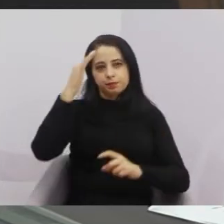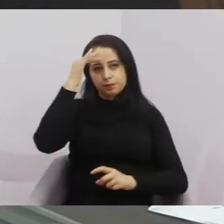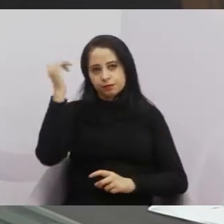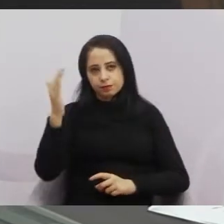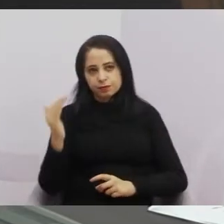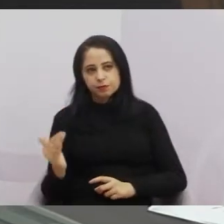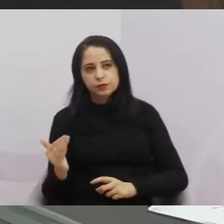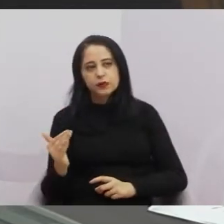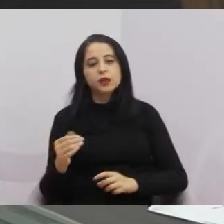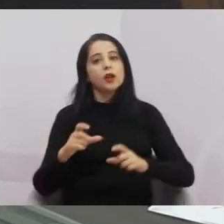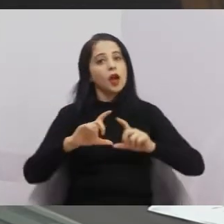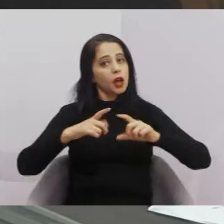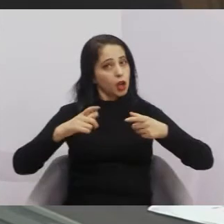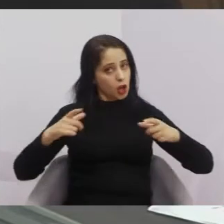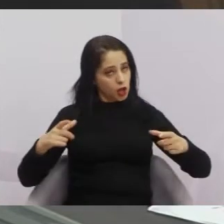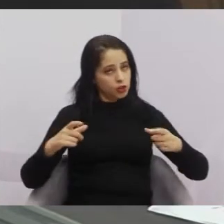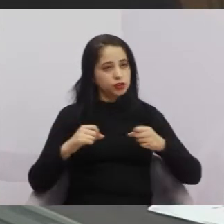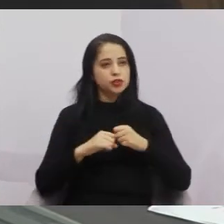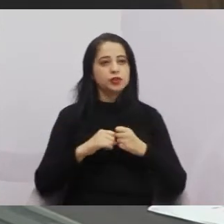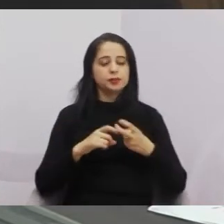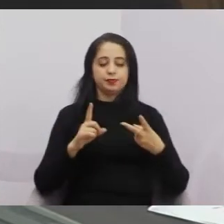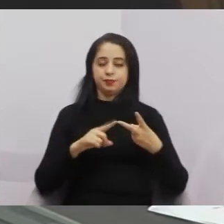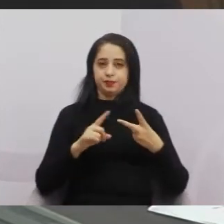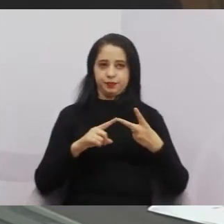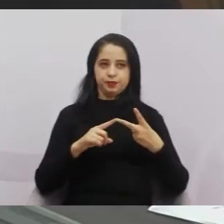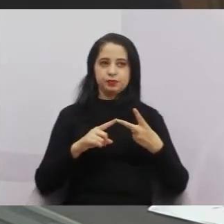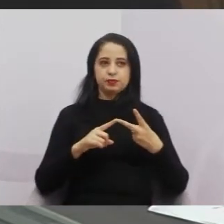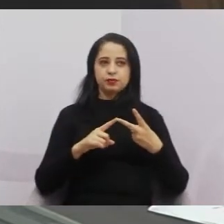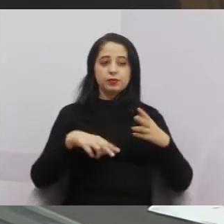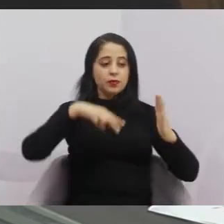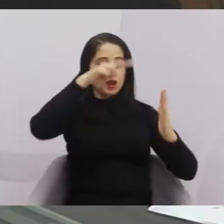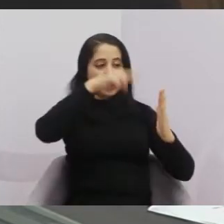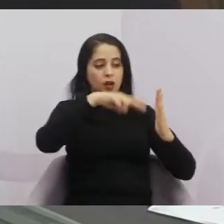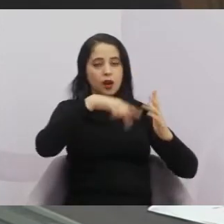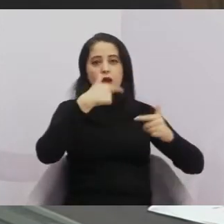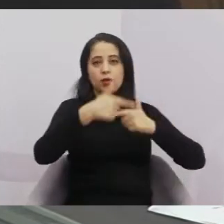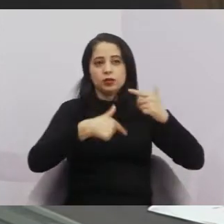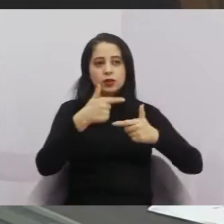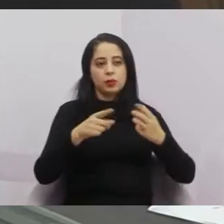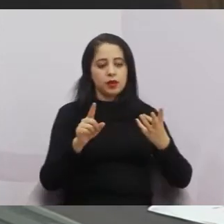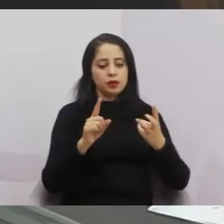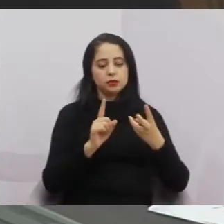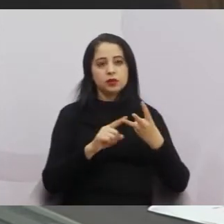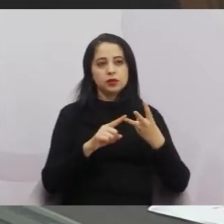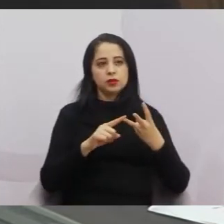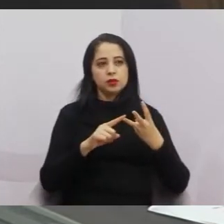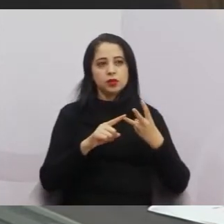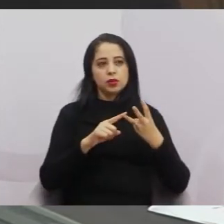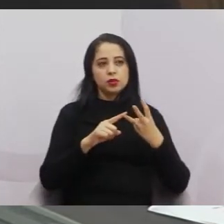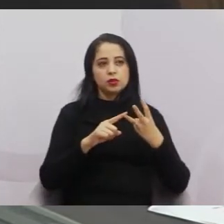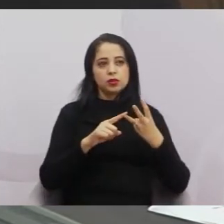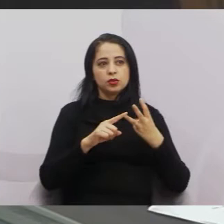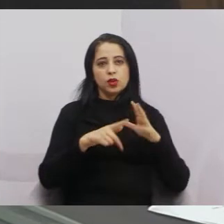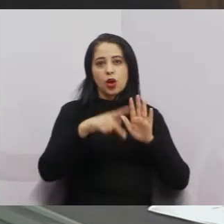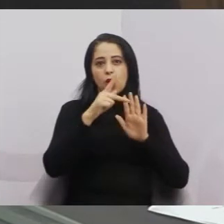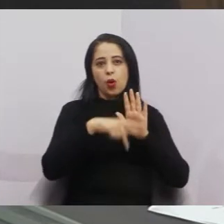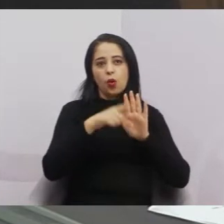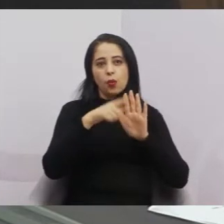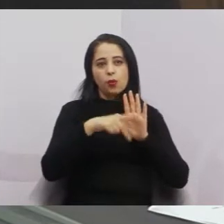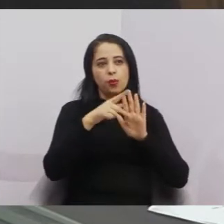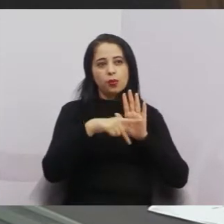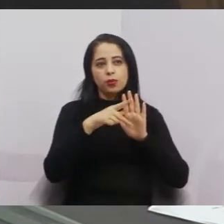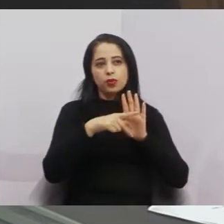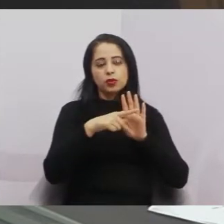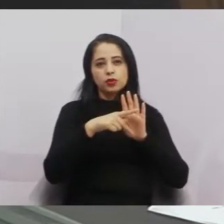uma sessão solene grande. tivemos as leituras do trabalho e o primeiro projeto já tinha sido votado